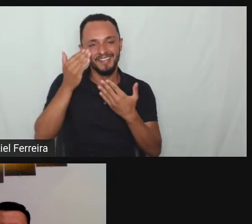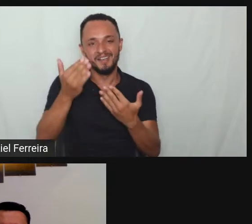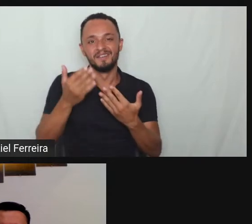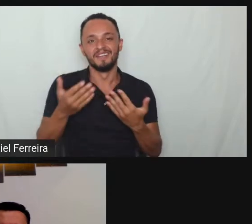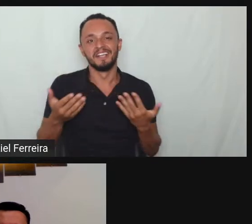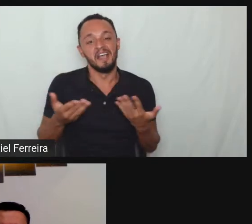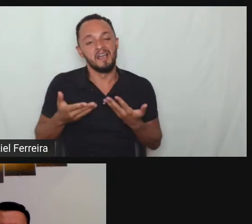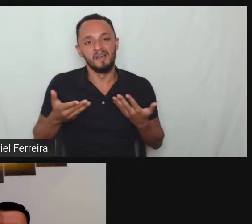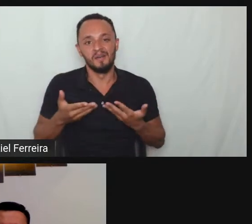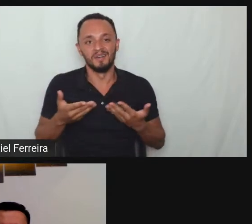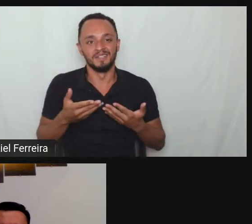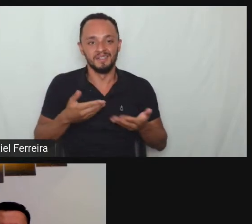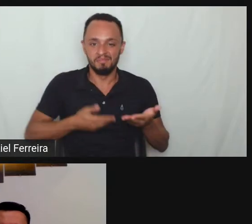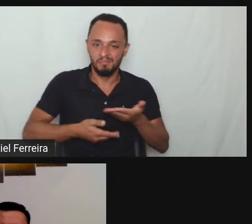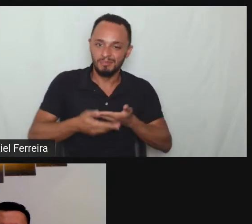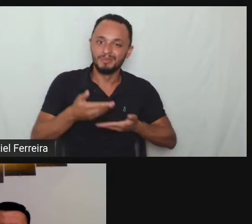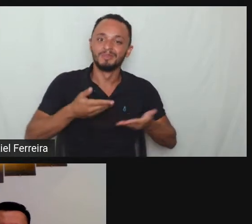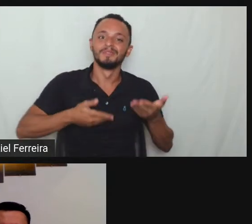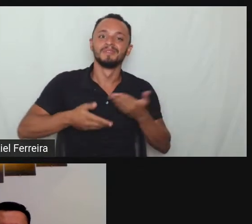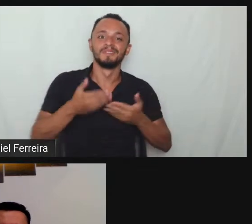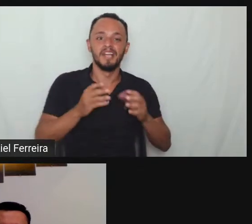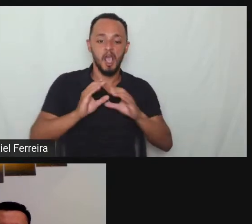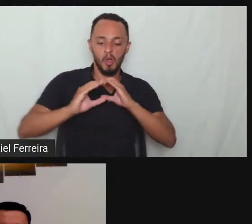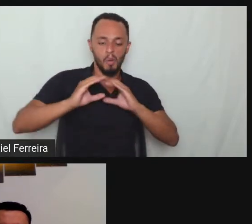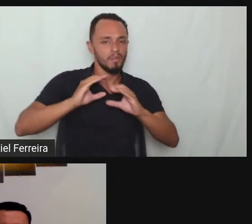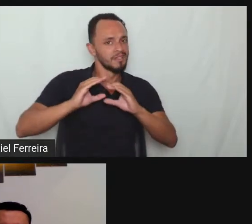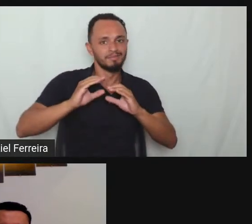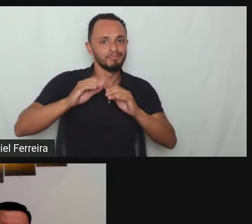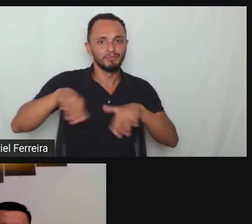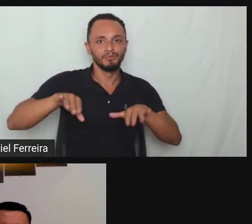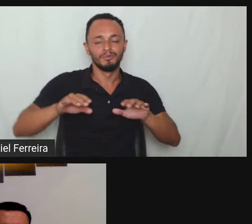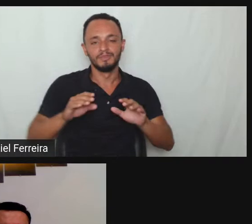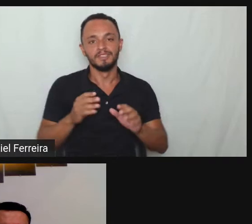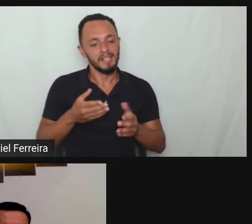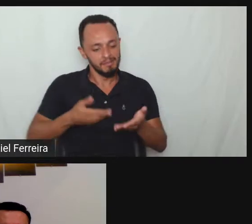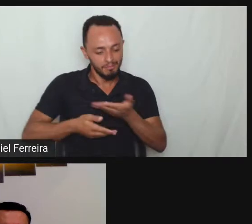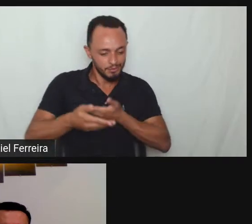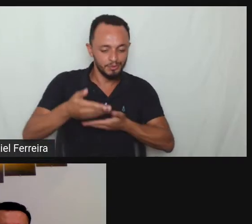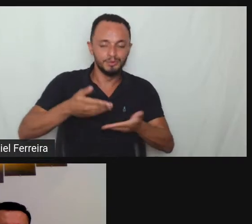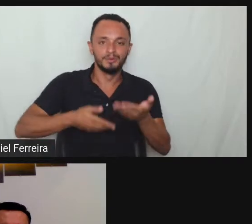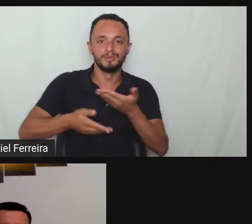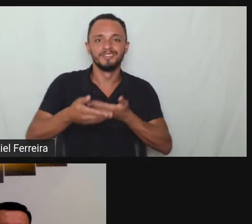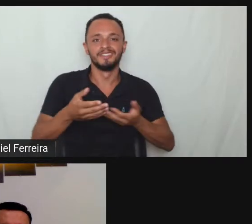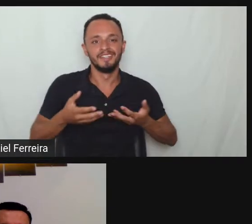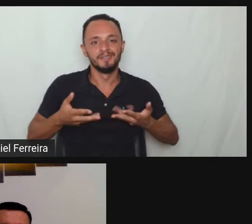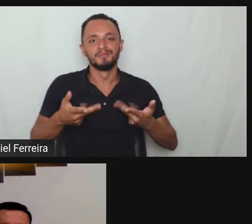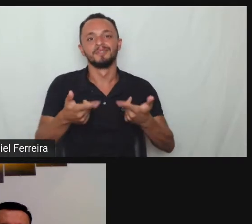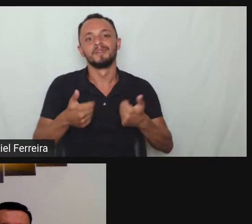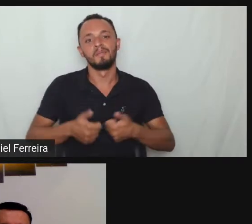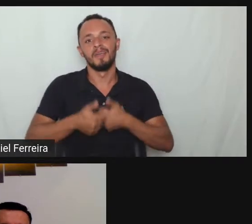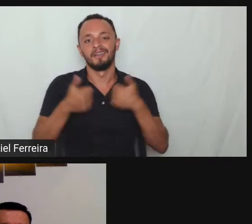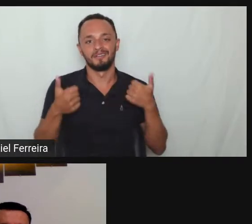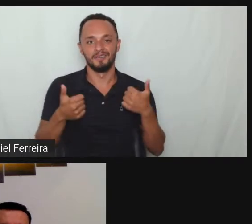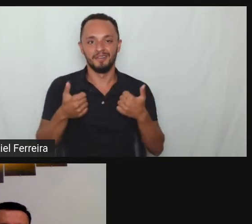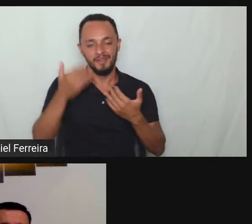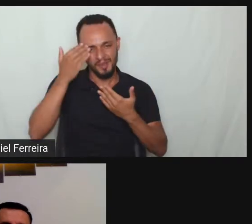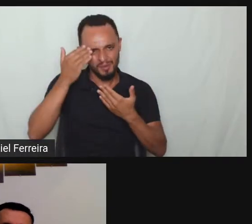a barreira de comunicação cair tá a gente vai tentando sempre aprimorar aqui para vocês obrigado turma que